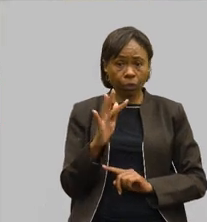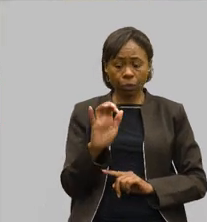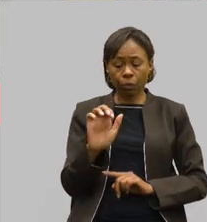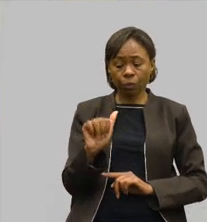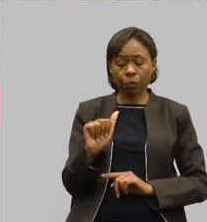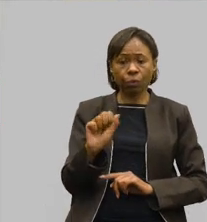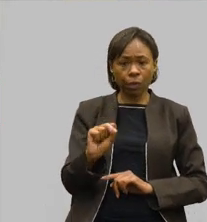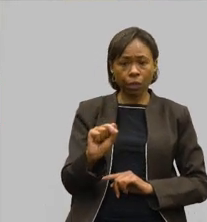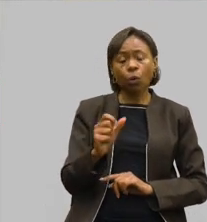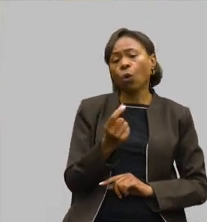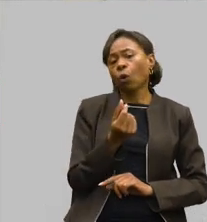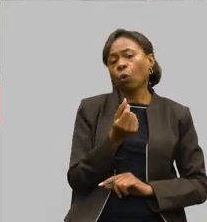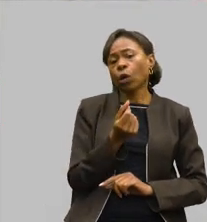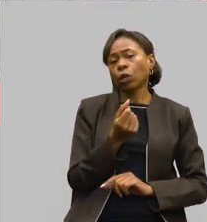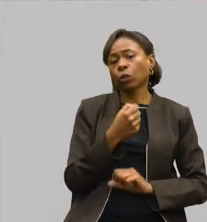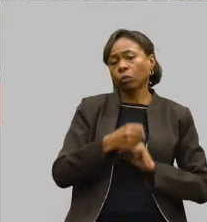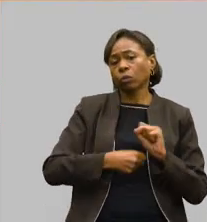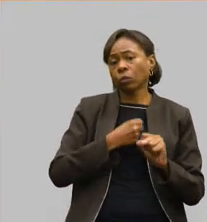em 2024?